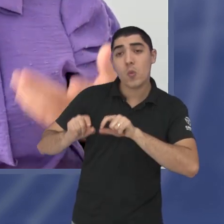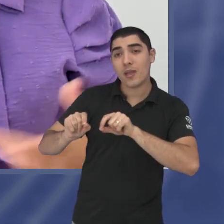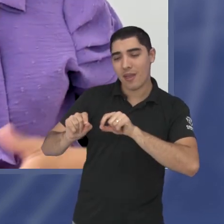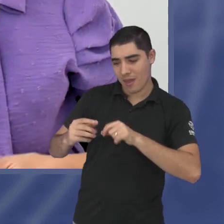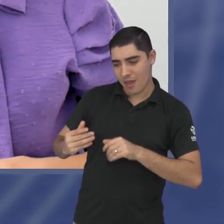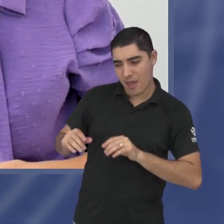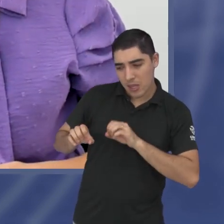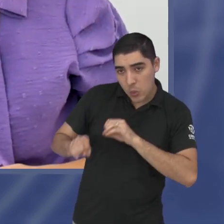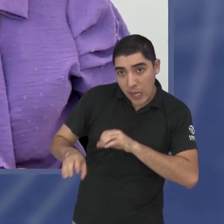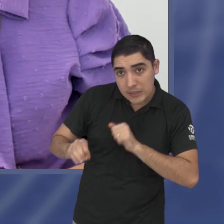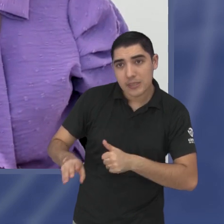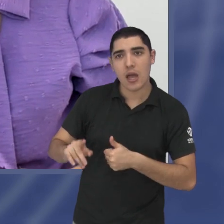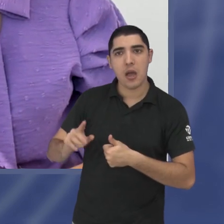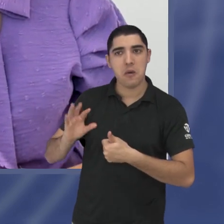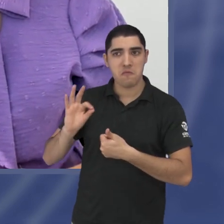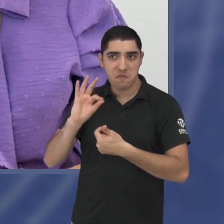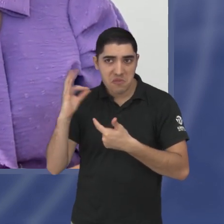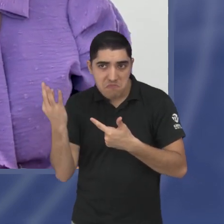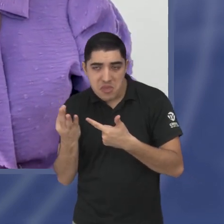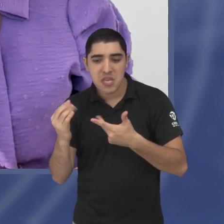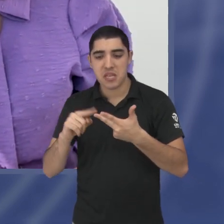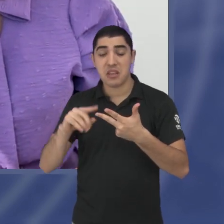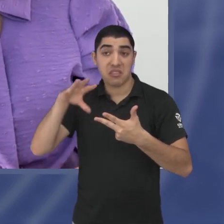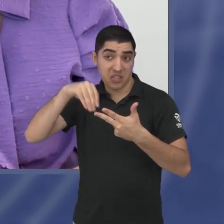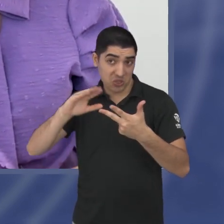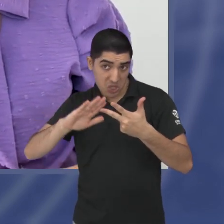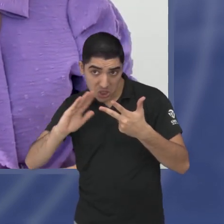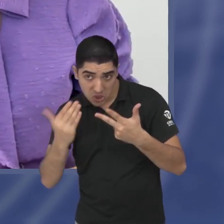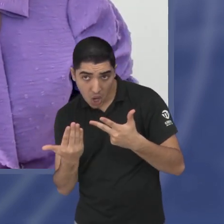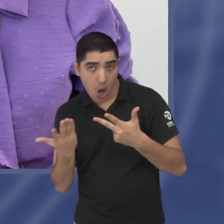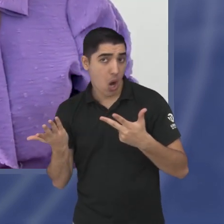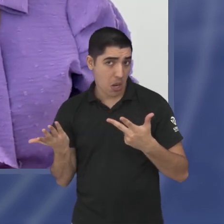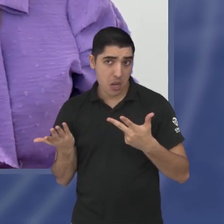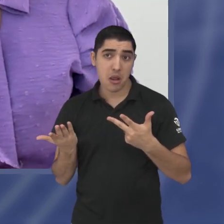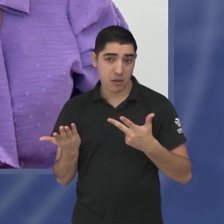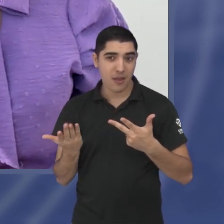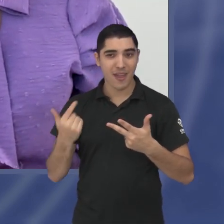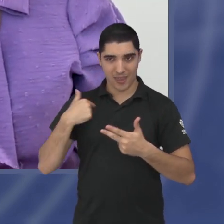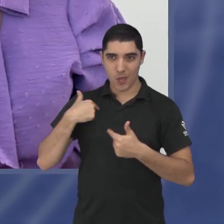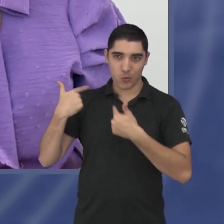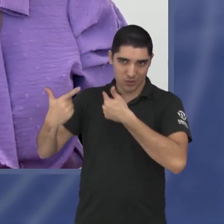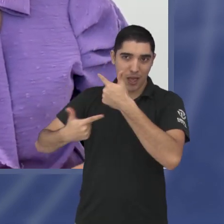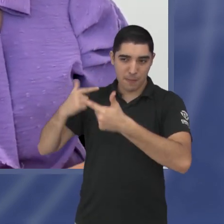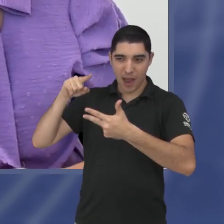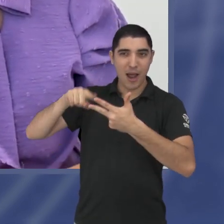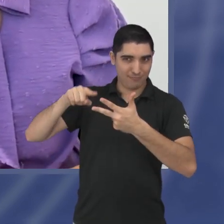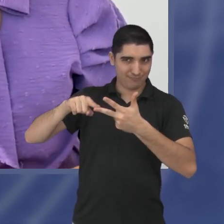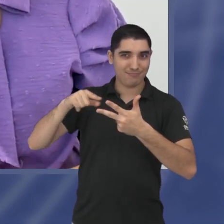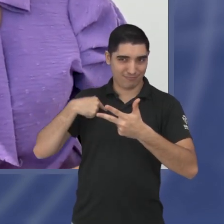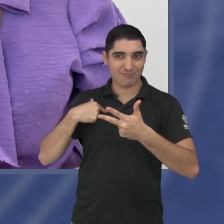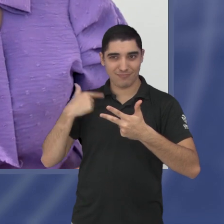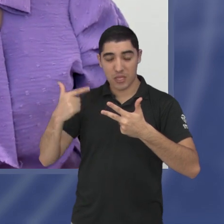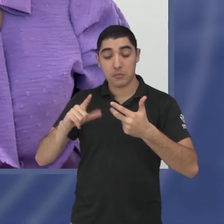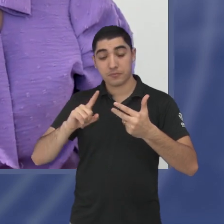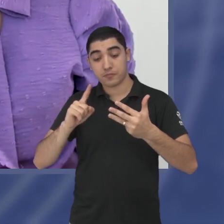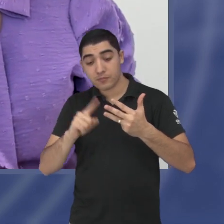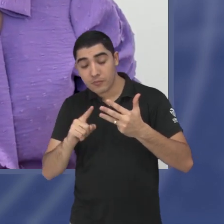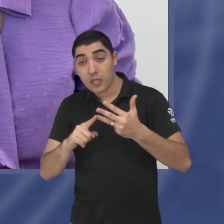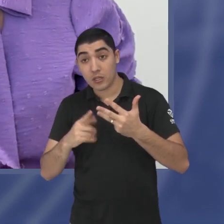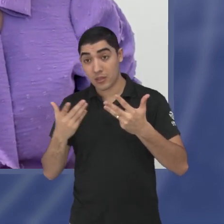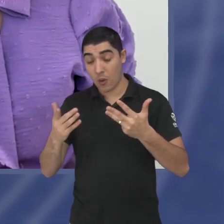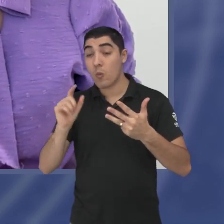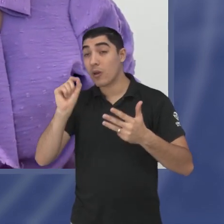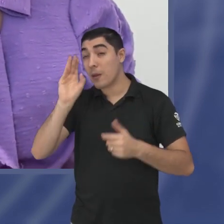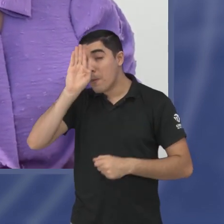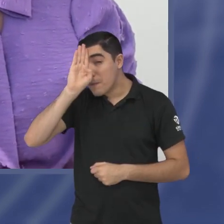quanto também no meio escolar do qual eu atuo bastante também a comunicação